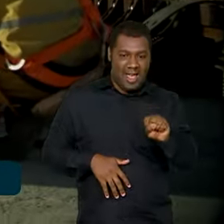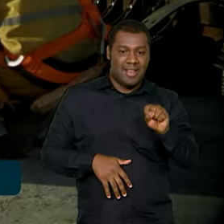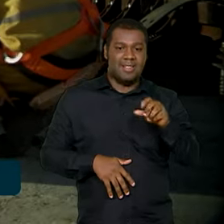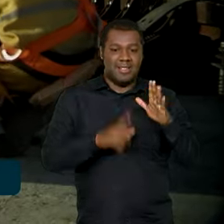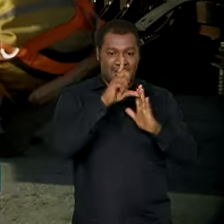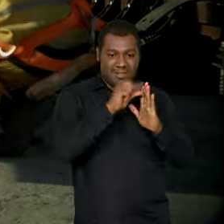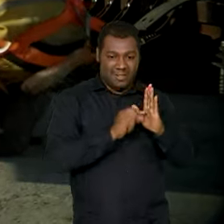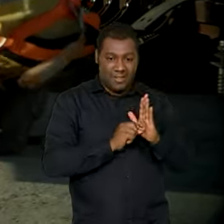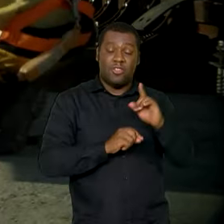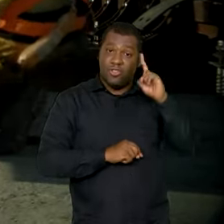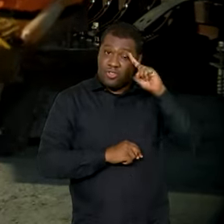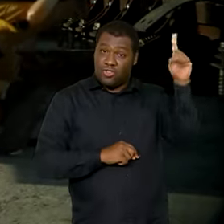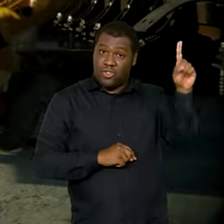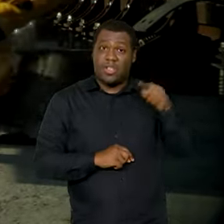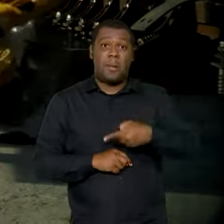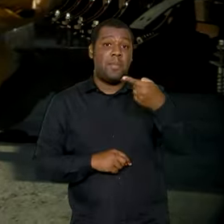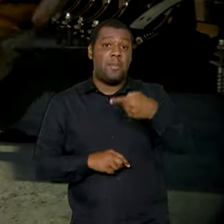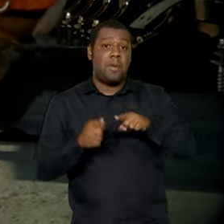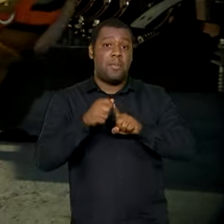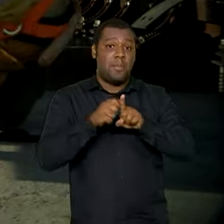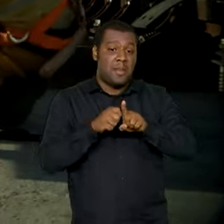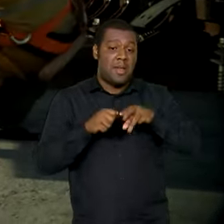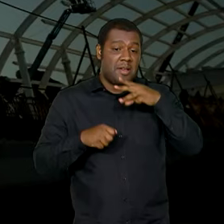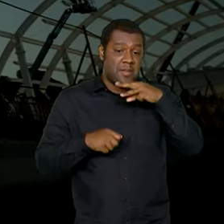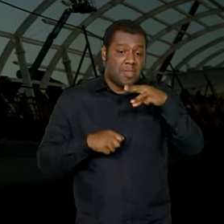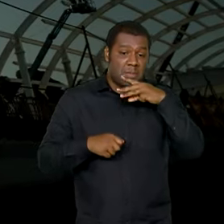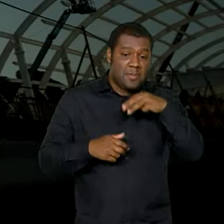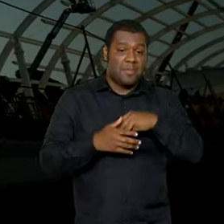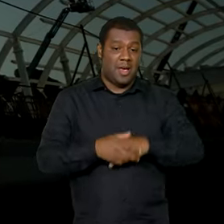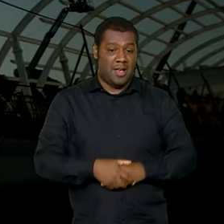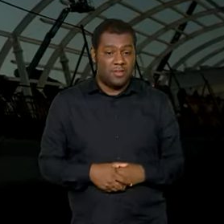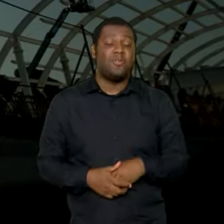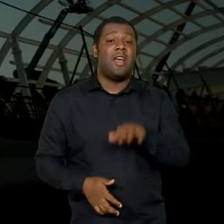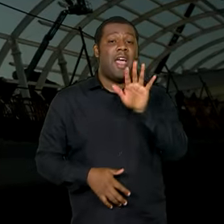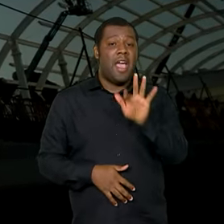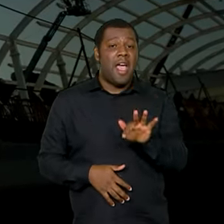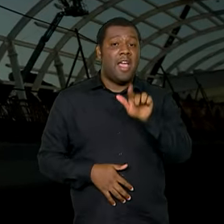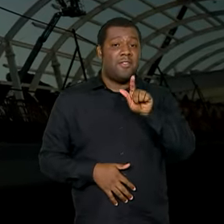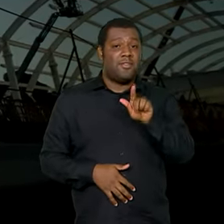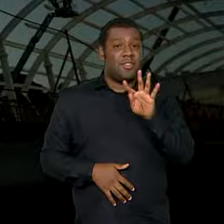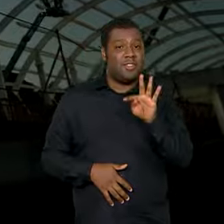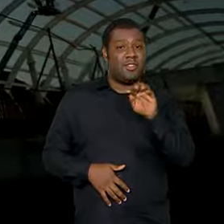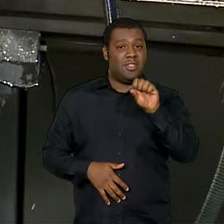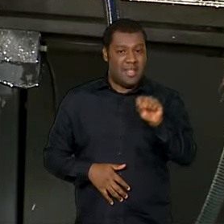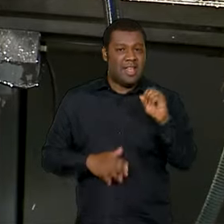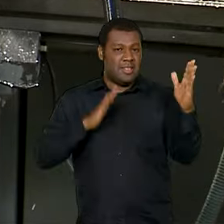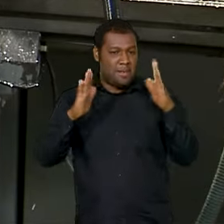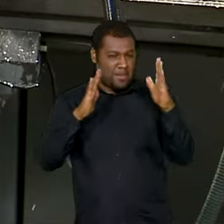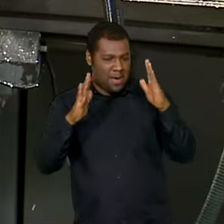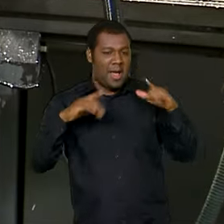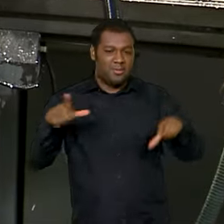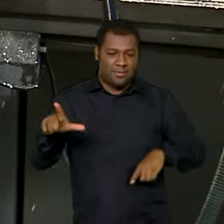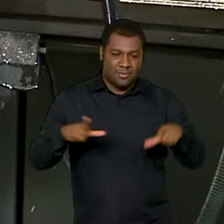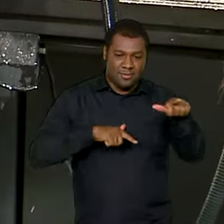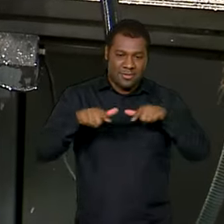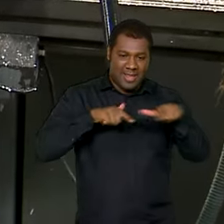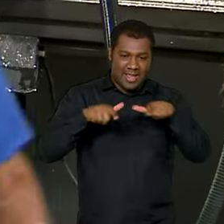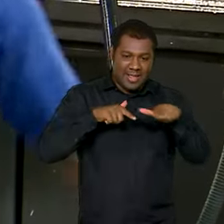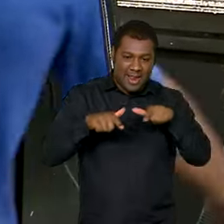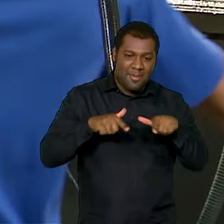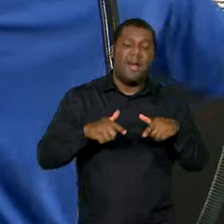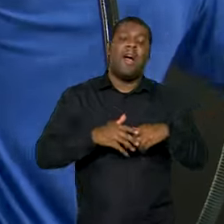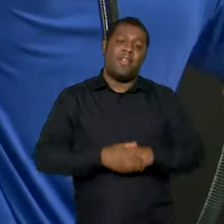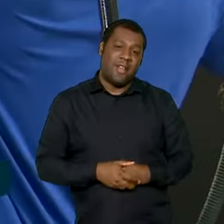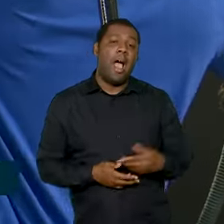de março, todo recolhimento mensal e recisório do Fundo de Garantia do Tempo de Serviço deverá ser feito pelo